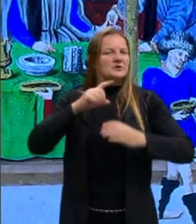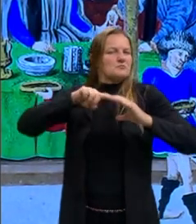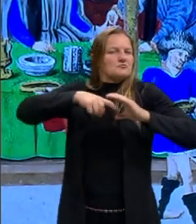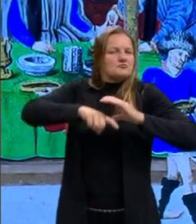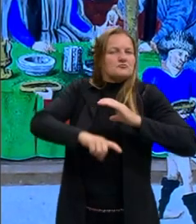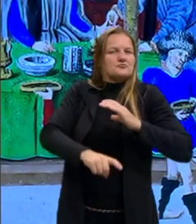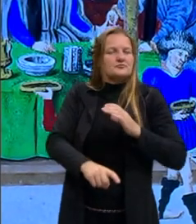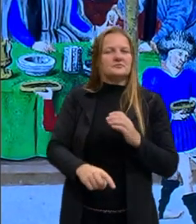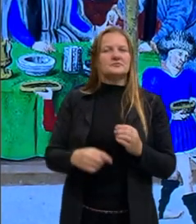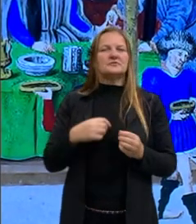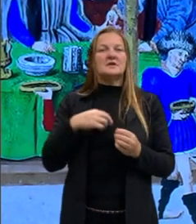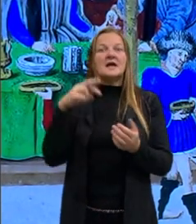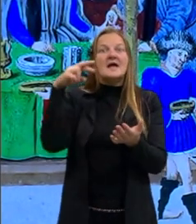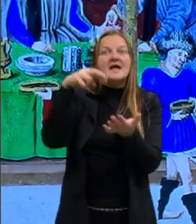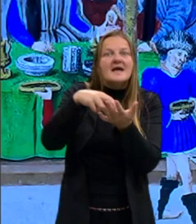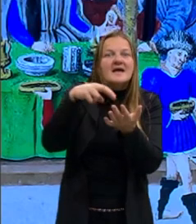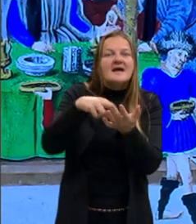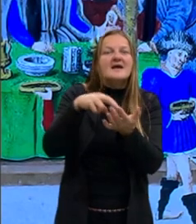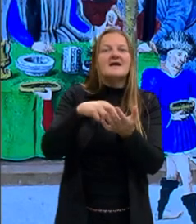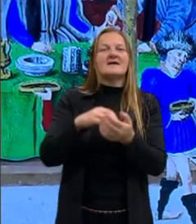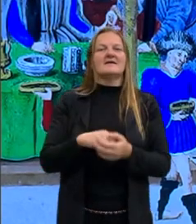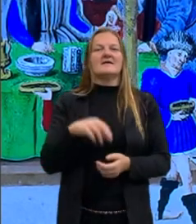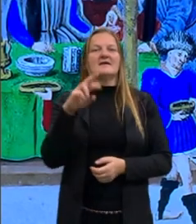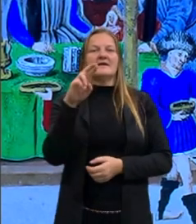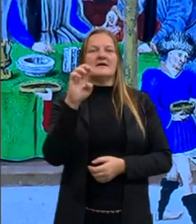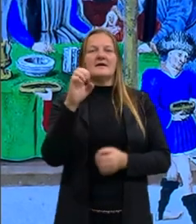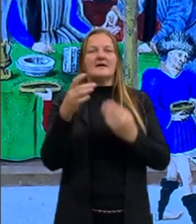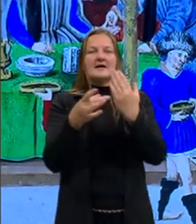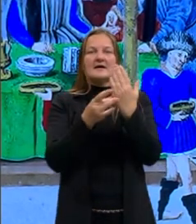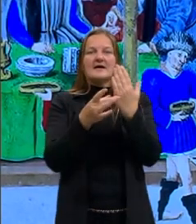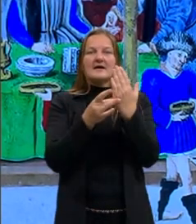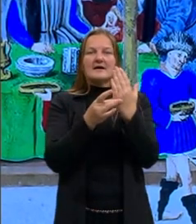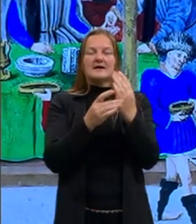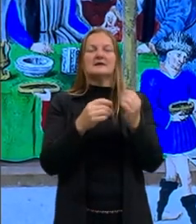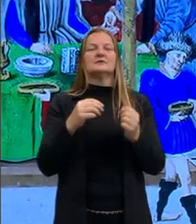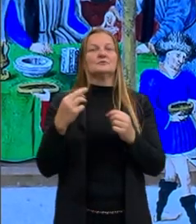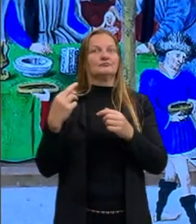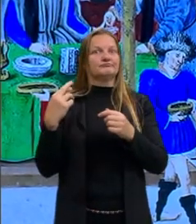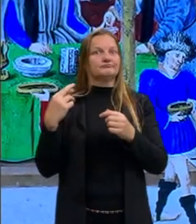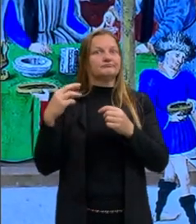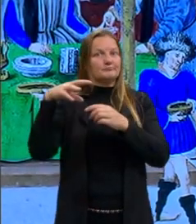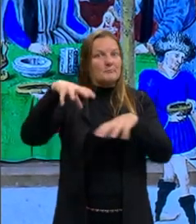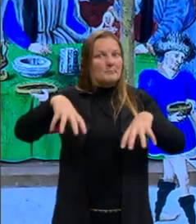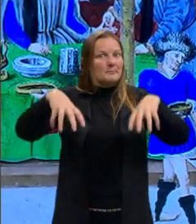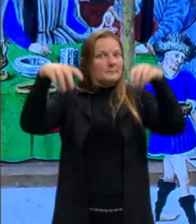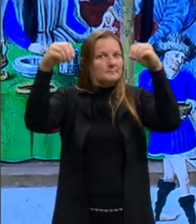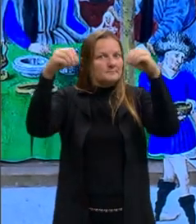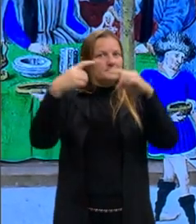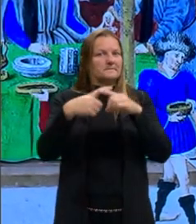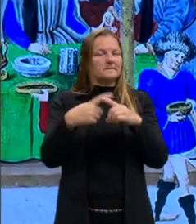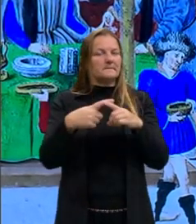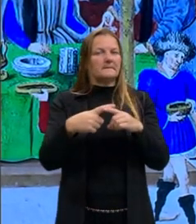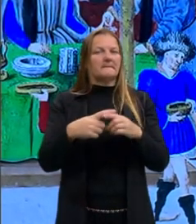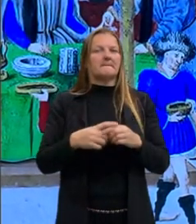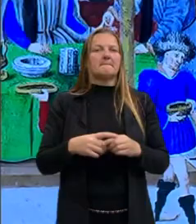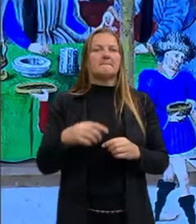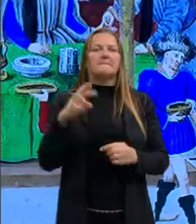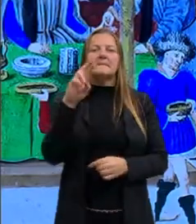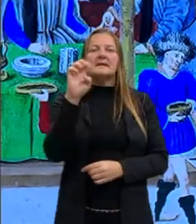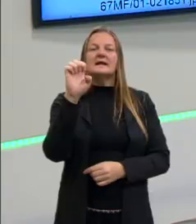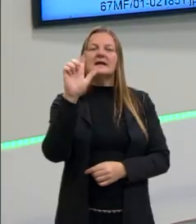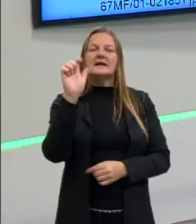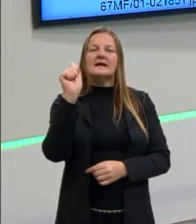profundidade, que tem um realismo muito maior que a pintura medieval. Agora, por essa arte ser mais realista, e